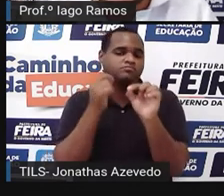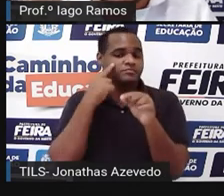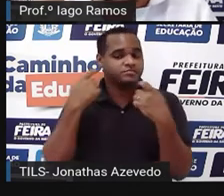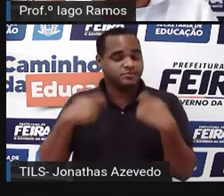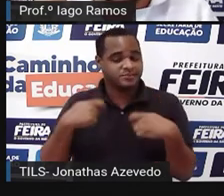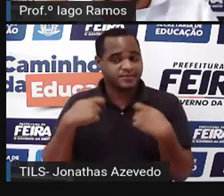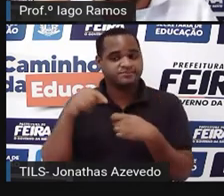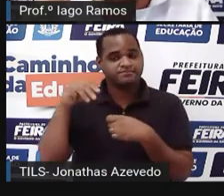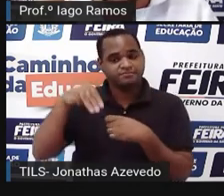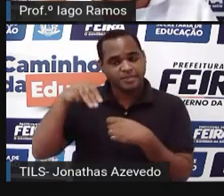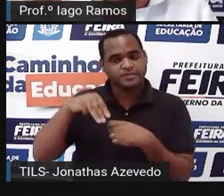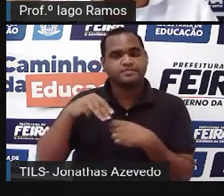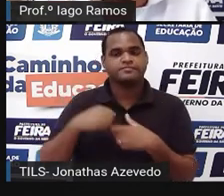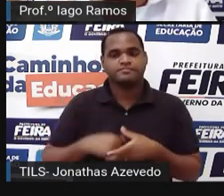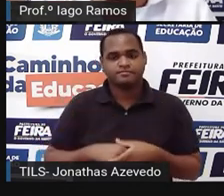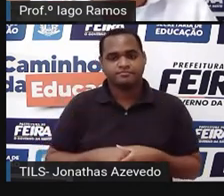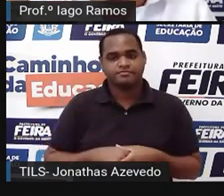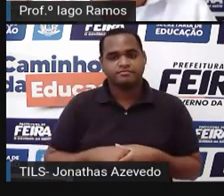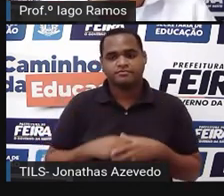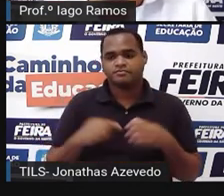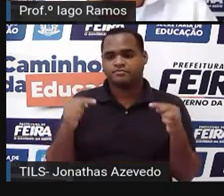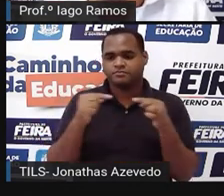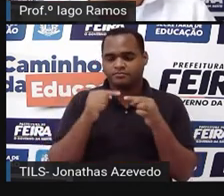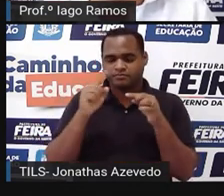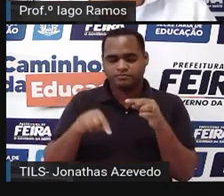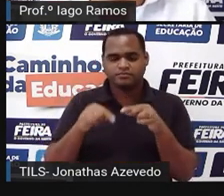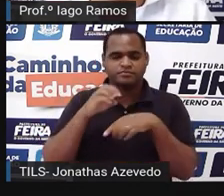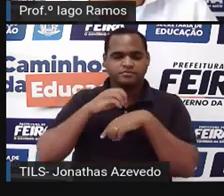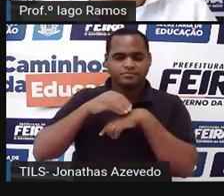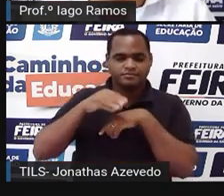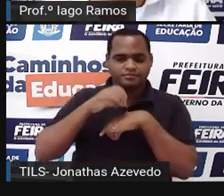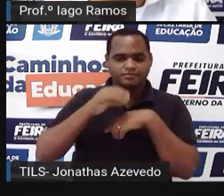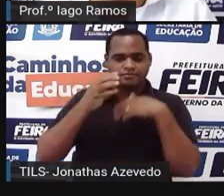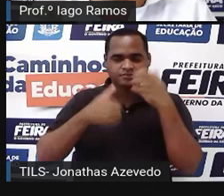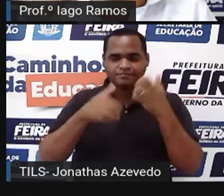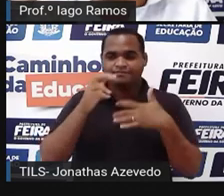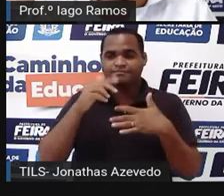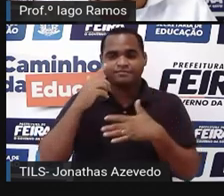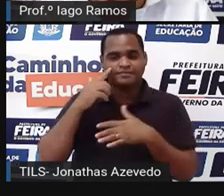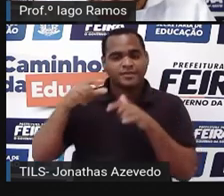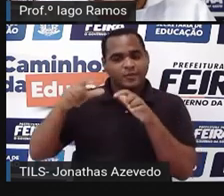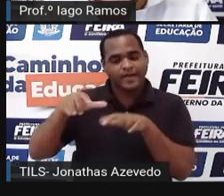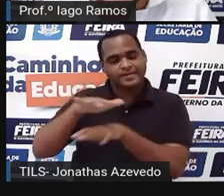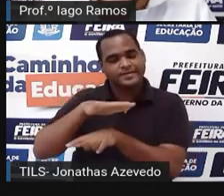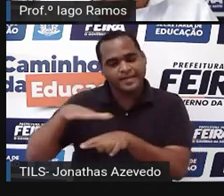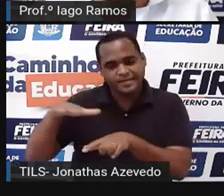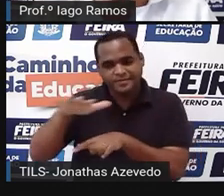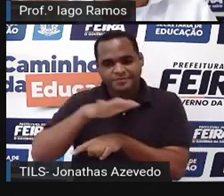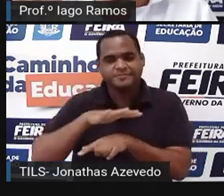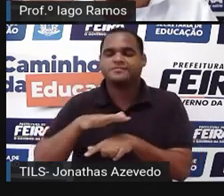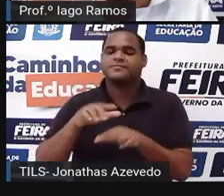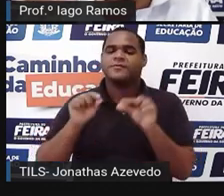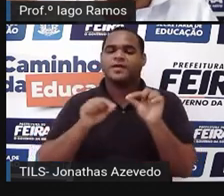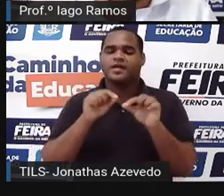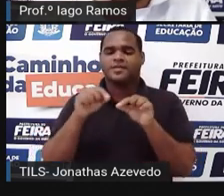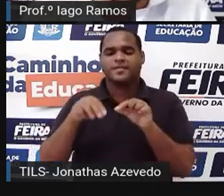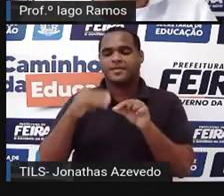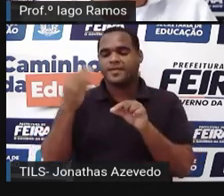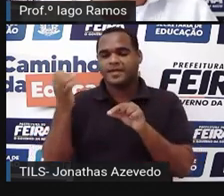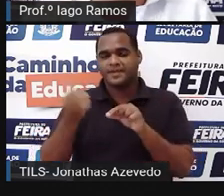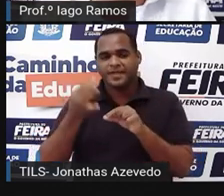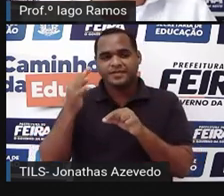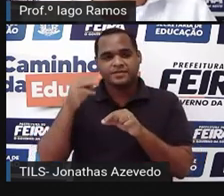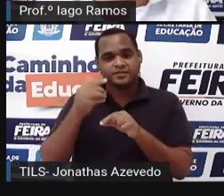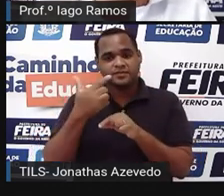metro porque ali de acordo com essas informações o perímetro do terreno em metros é então pra achar esse 24